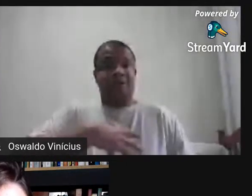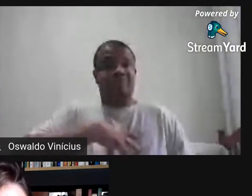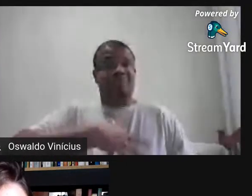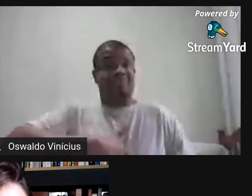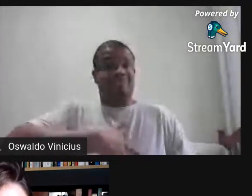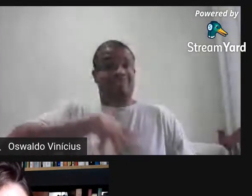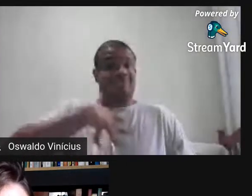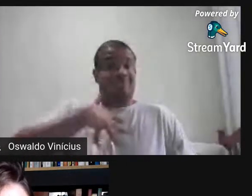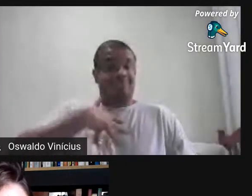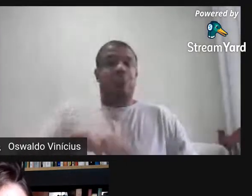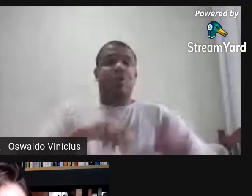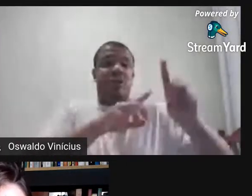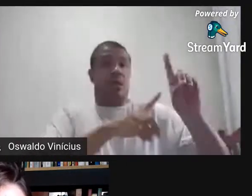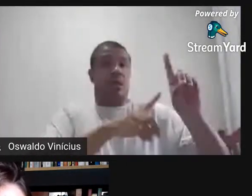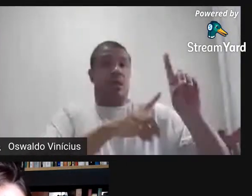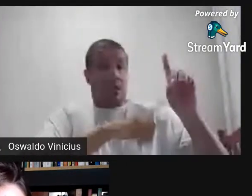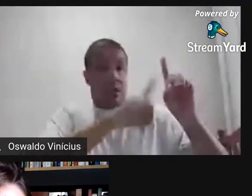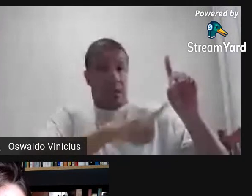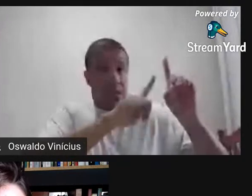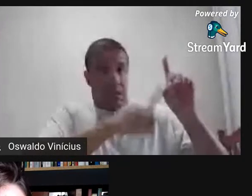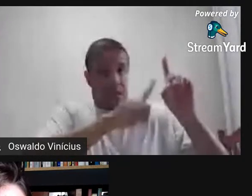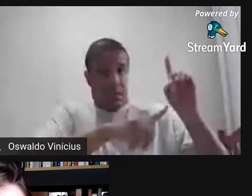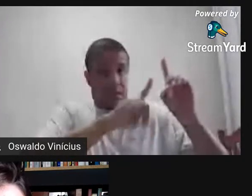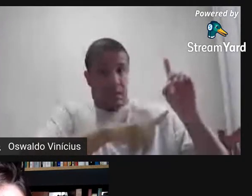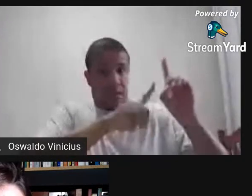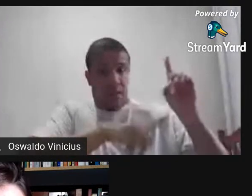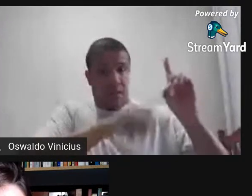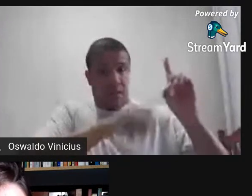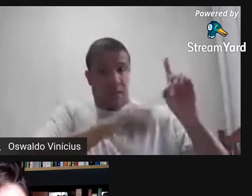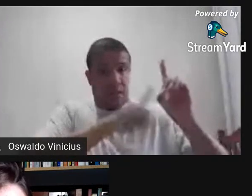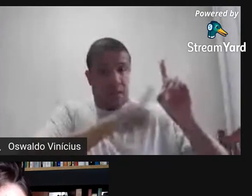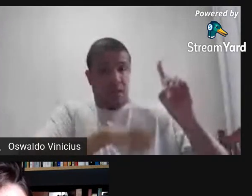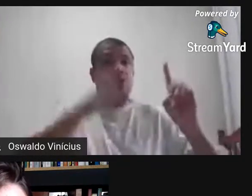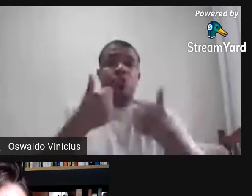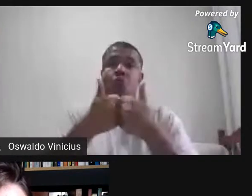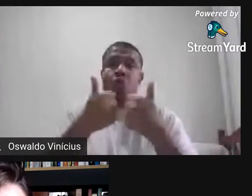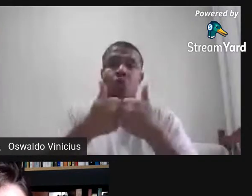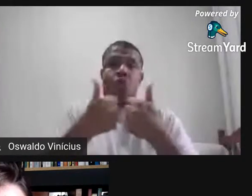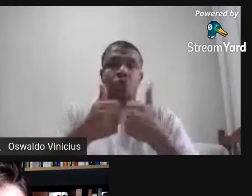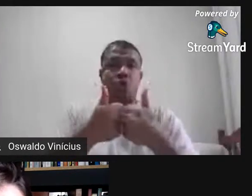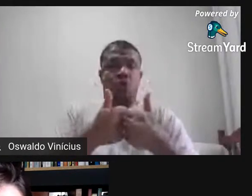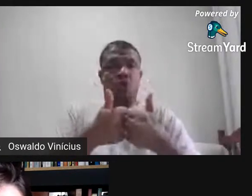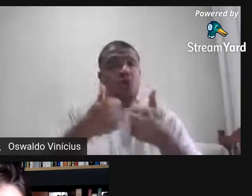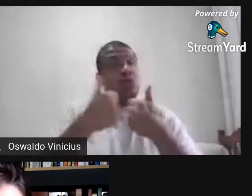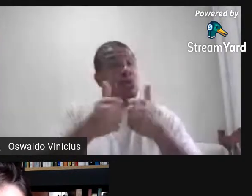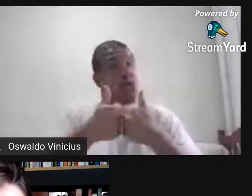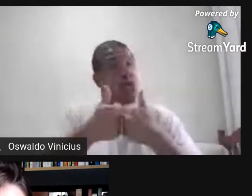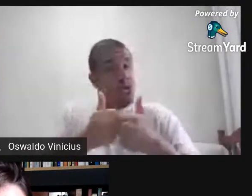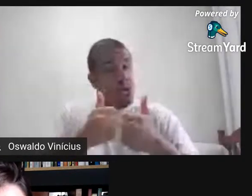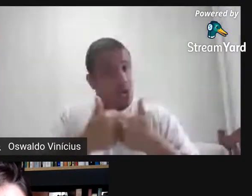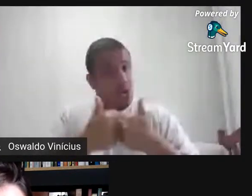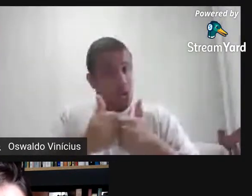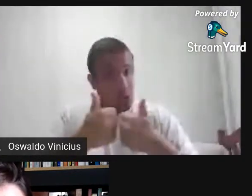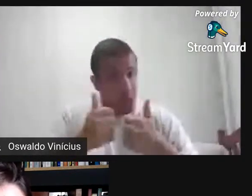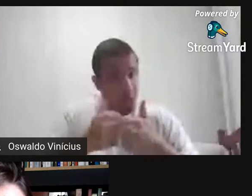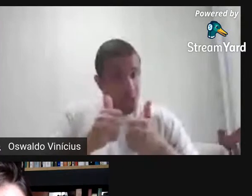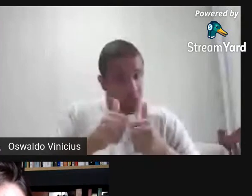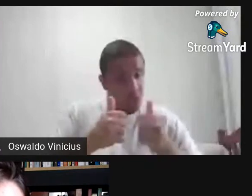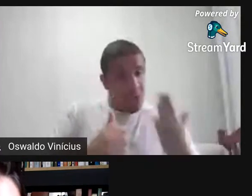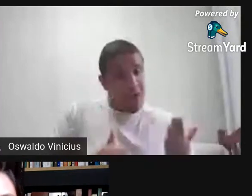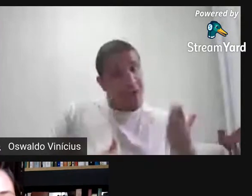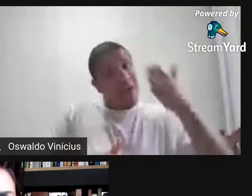Dalete, né, conseguiu um ônibus para levar um ônibus de alunos da UFSJ para